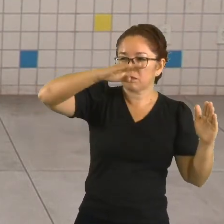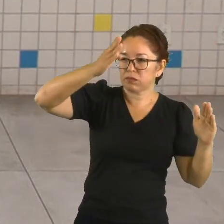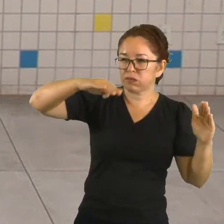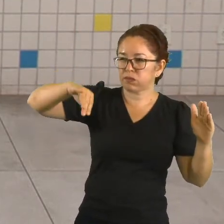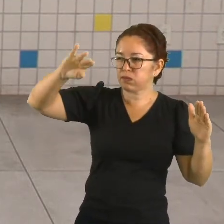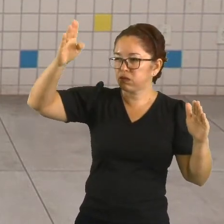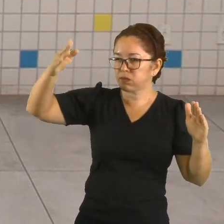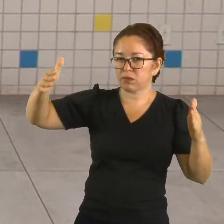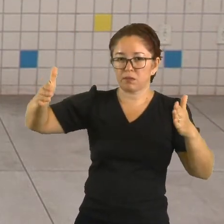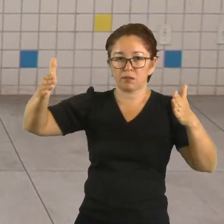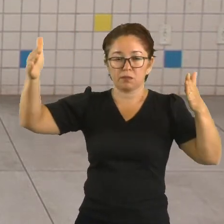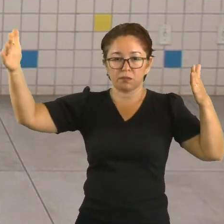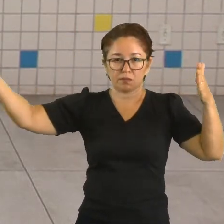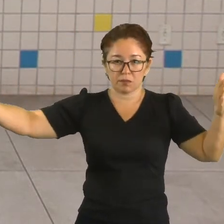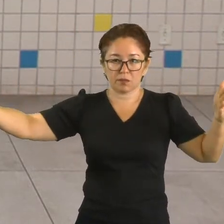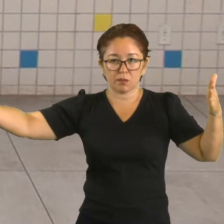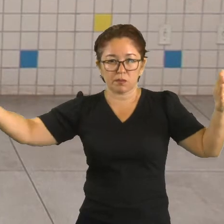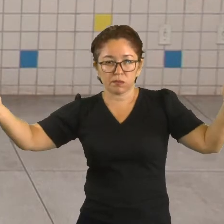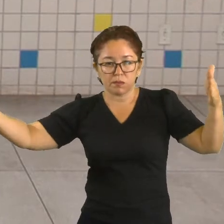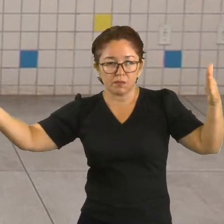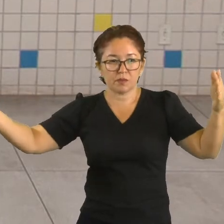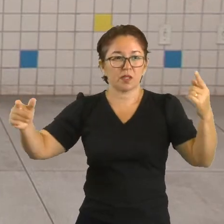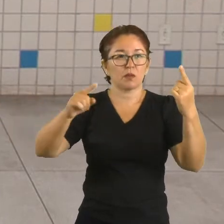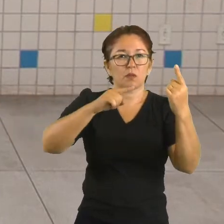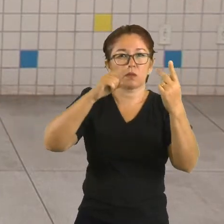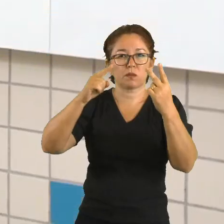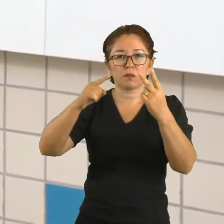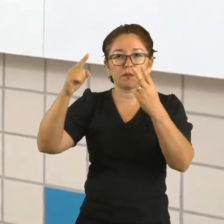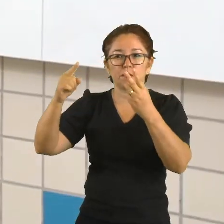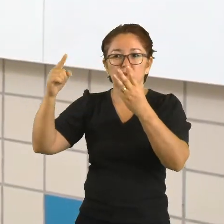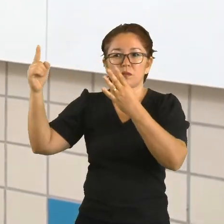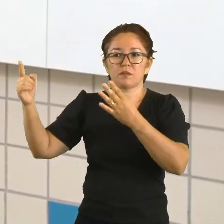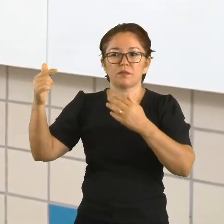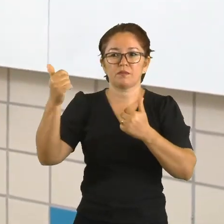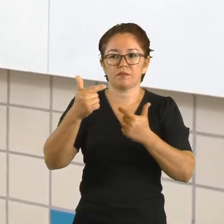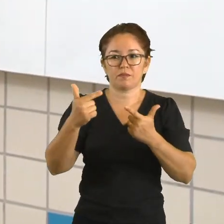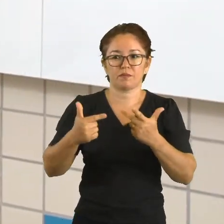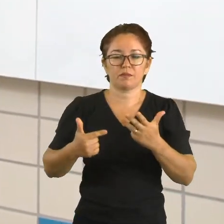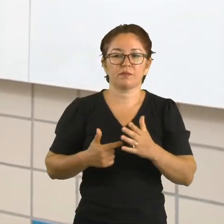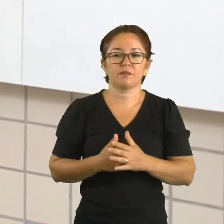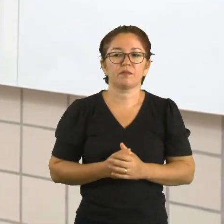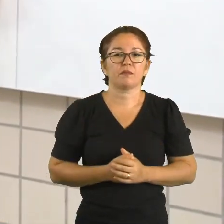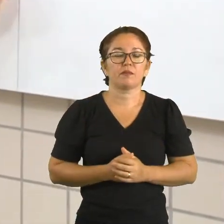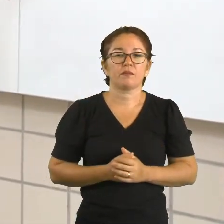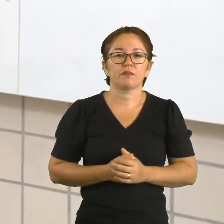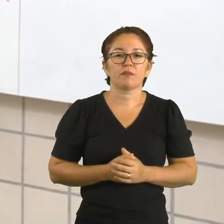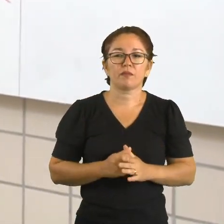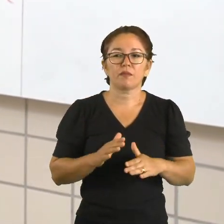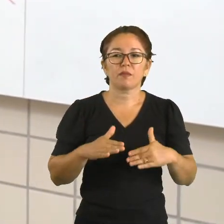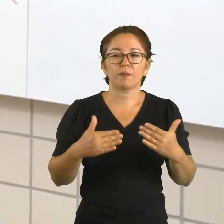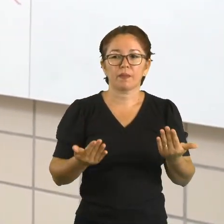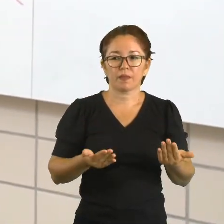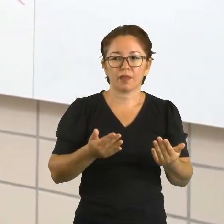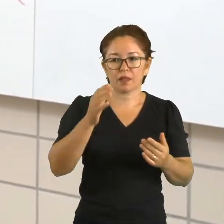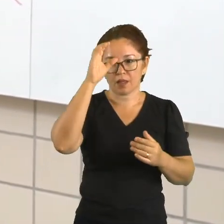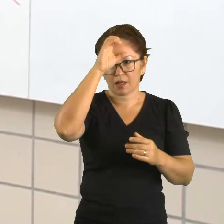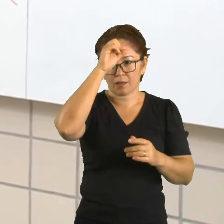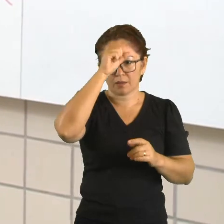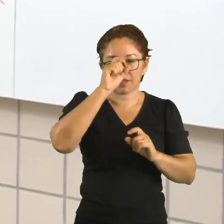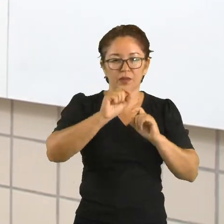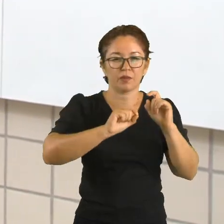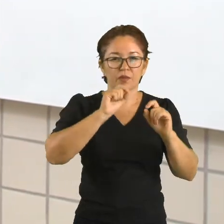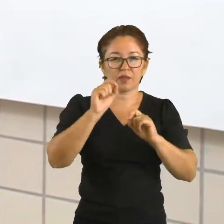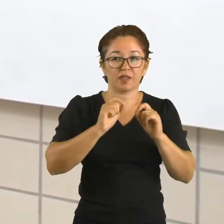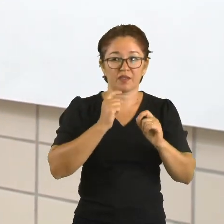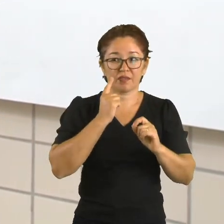e vocês vão ter uma noção melhor. Quando eu falo para vocês o que são cristas e vales, eu quero dizer o seguinte. Lembra do sentido